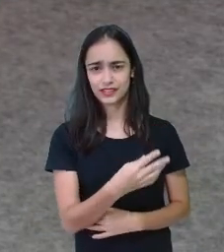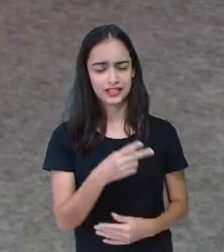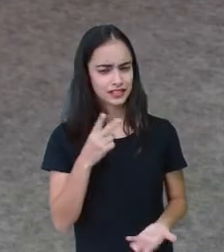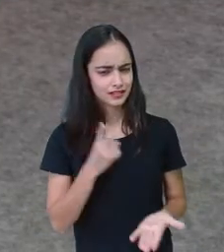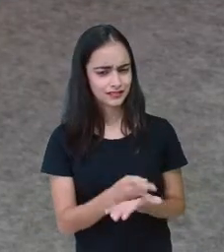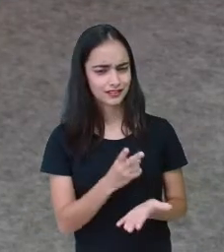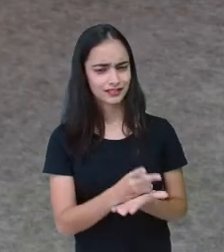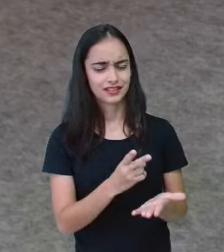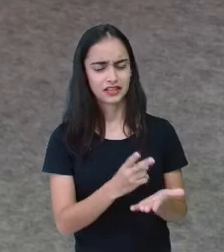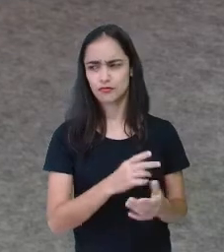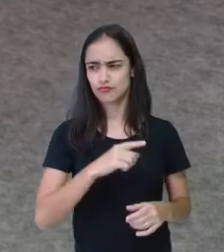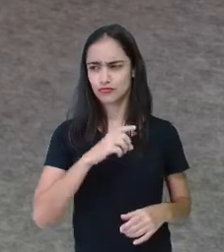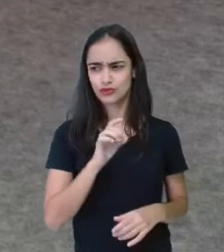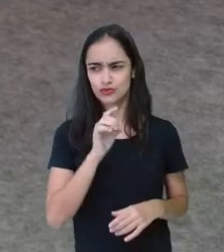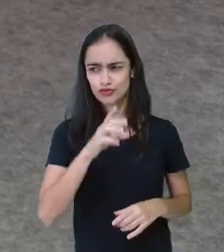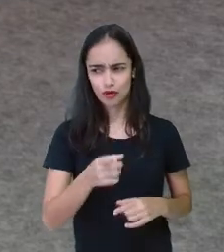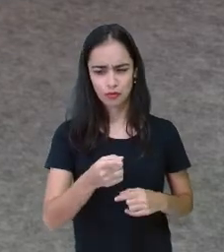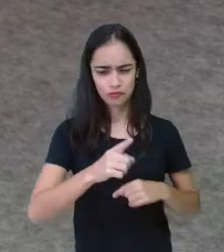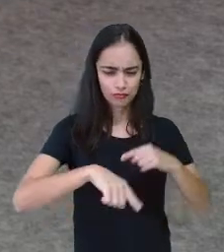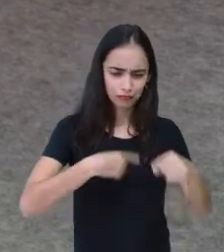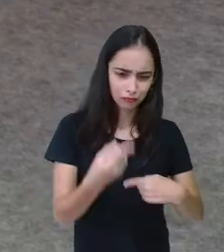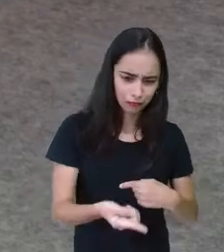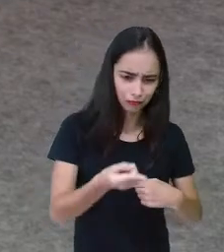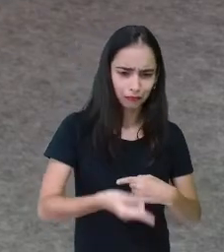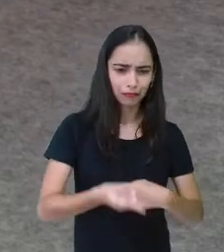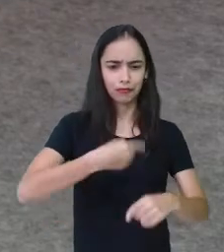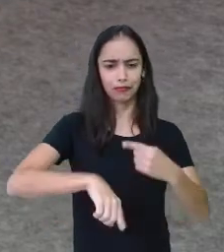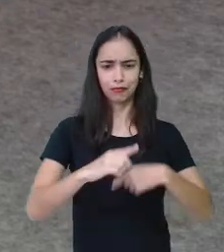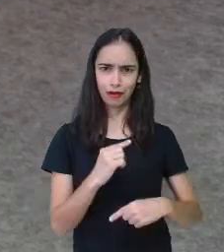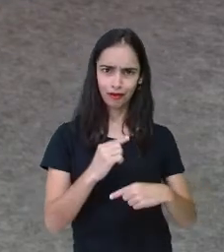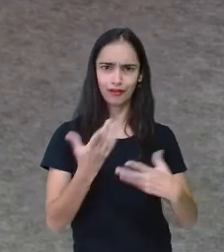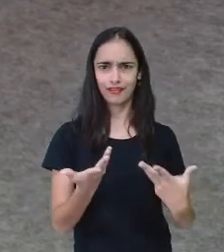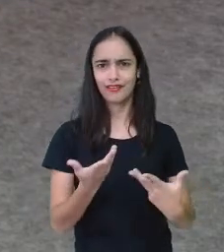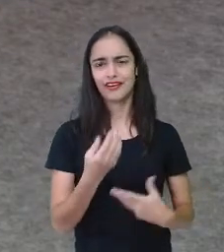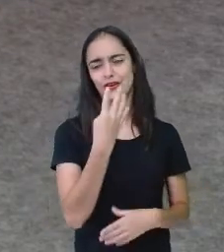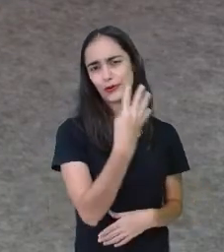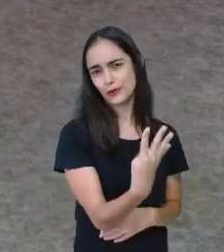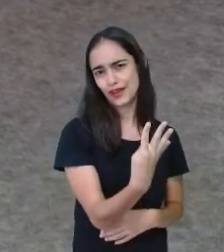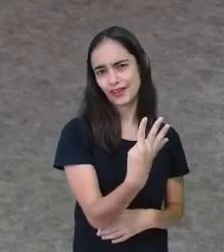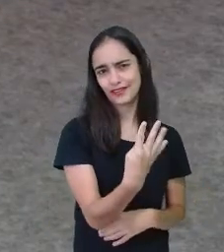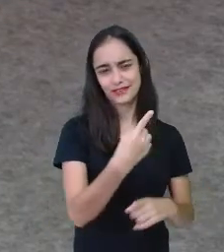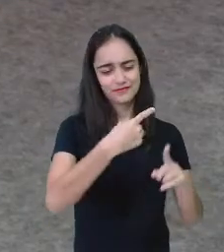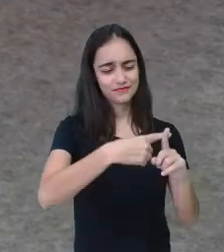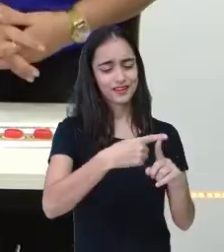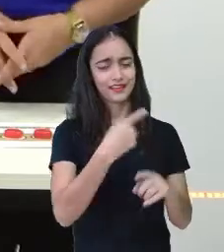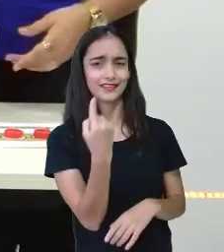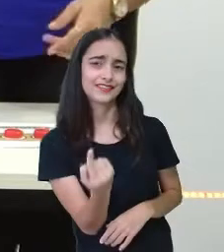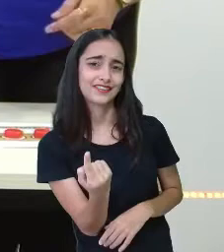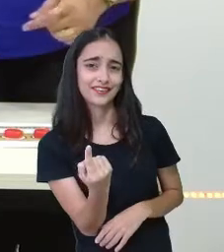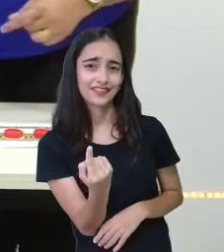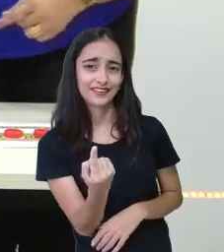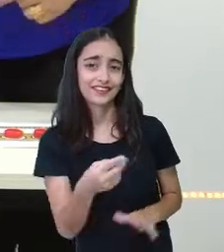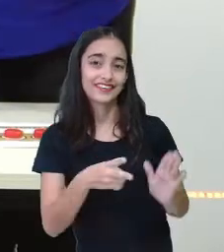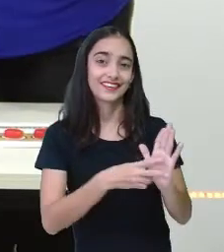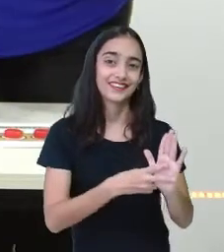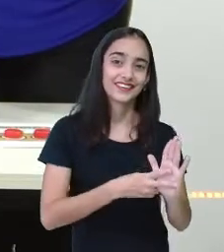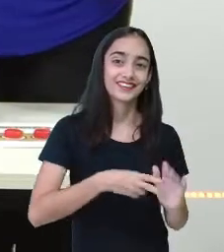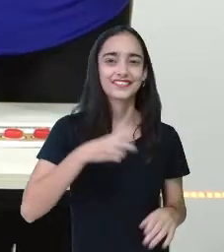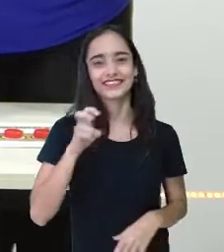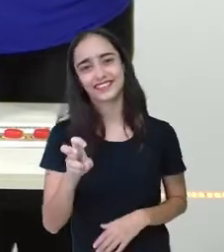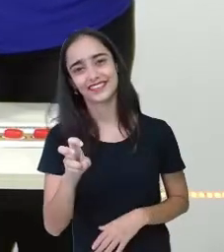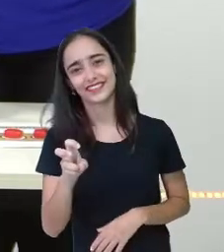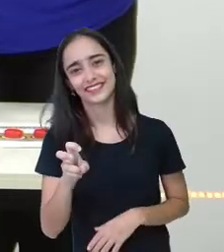Fui só virando. Um, dois, três, quatro. Não é isso? Mais um. Logo eu fiz um.